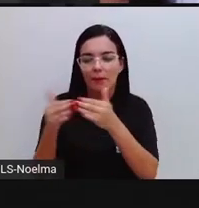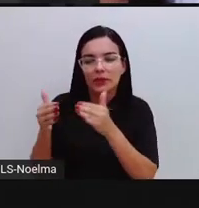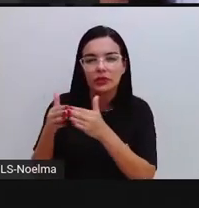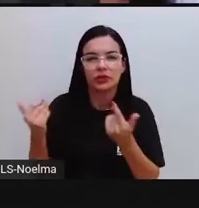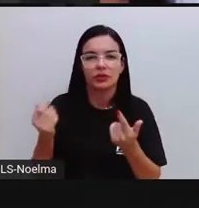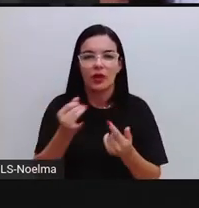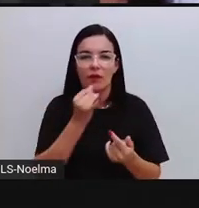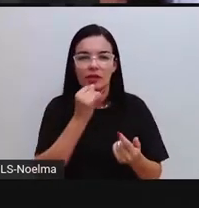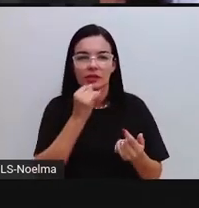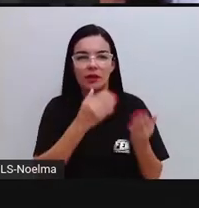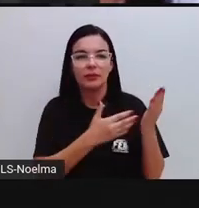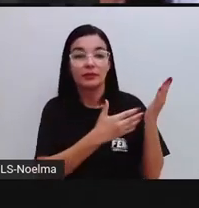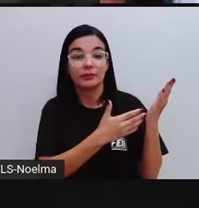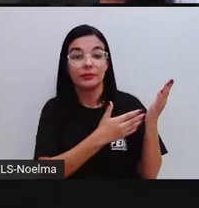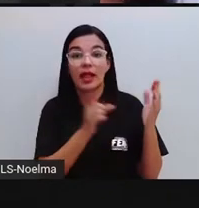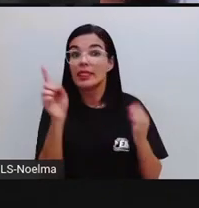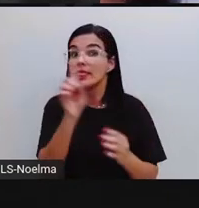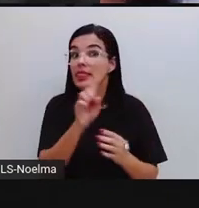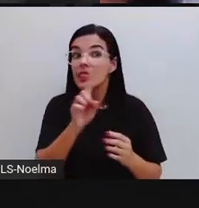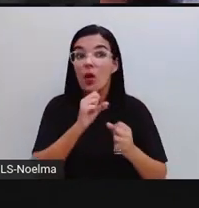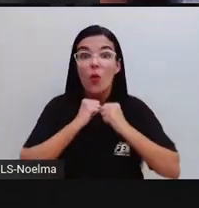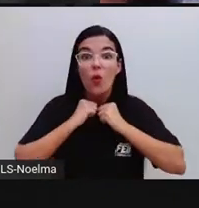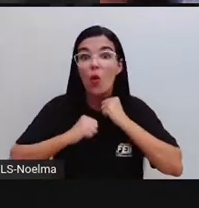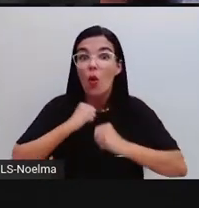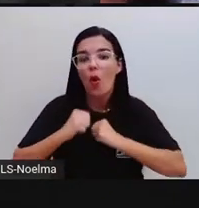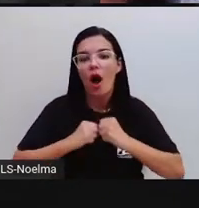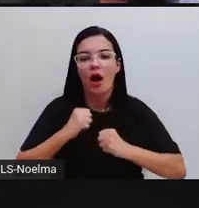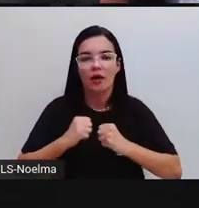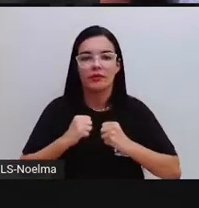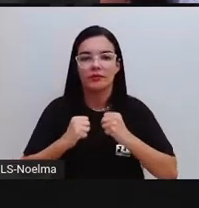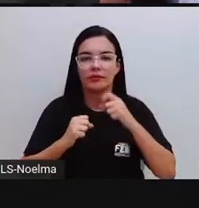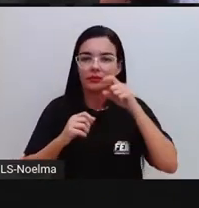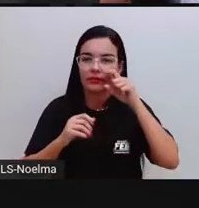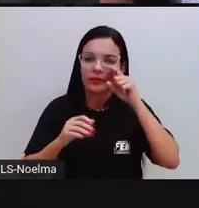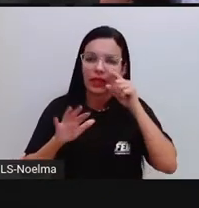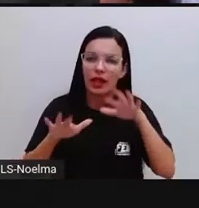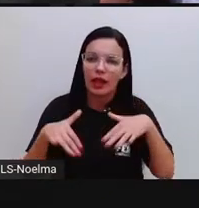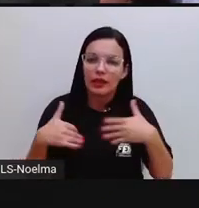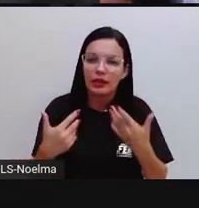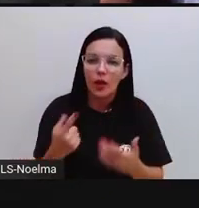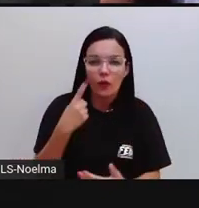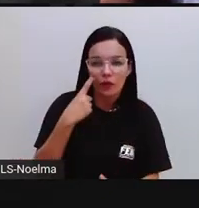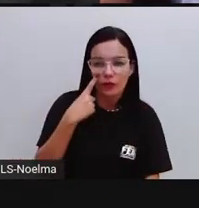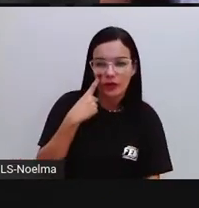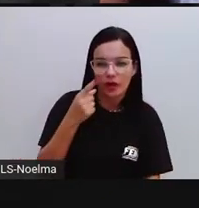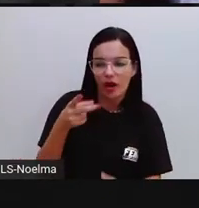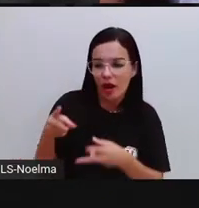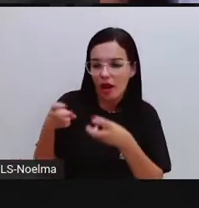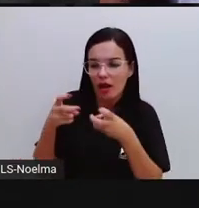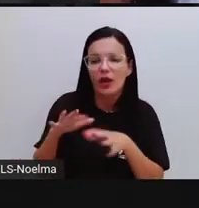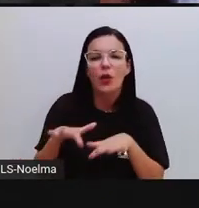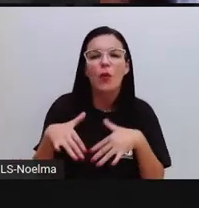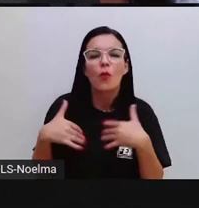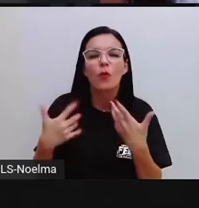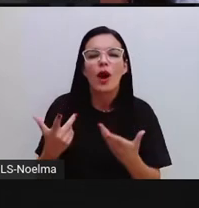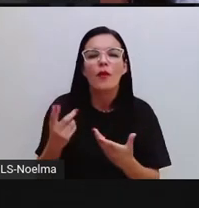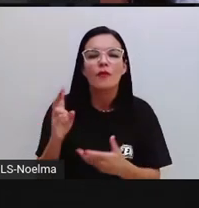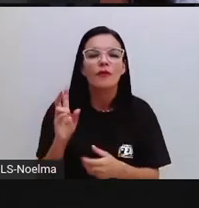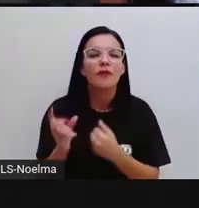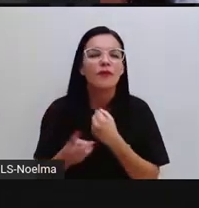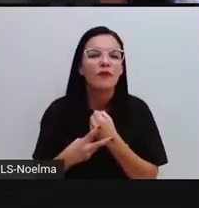o exemplo que aparece aí, ó. Não corra. Nesse caso aí, conseguiram identificar quais são os verbos, né?